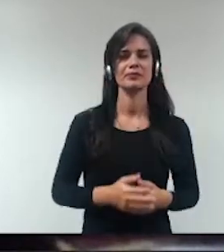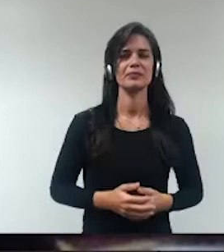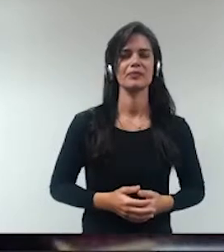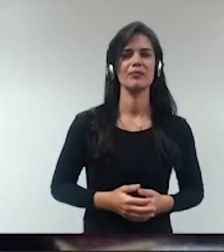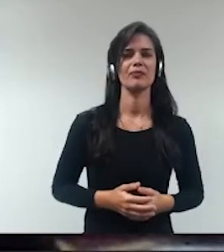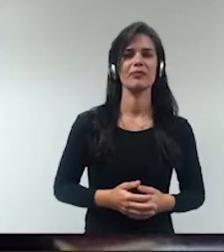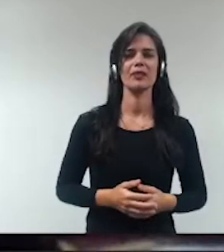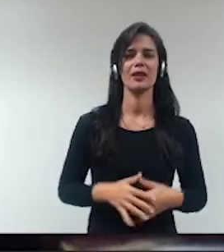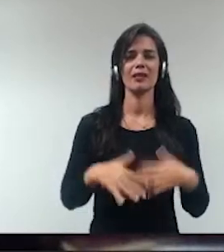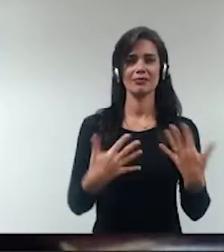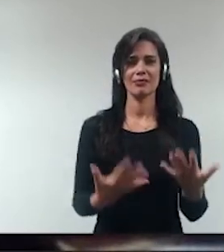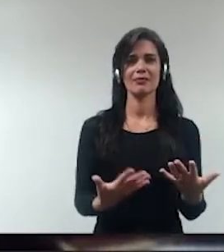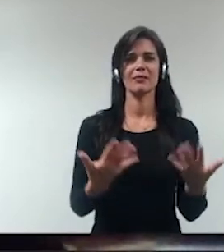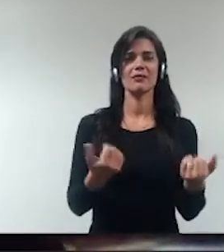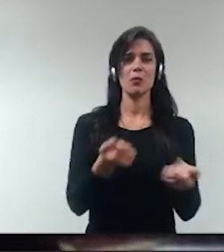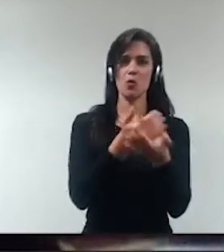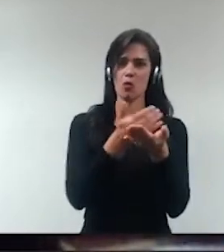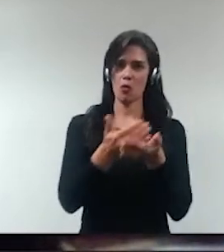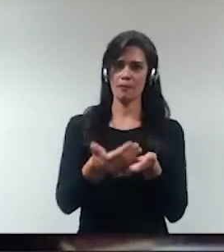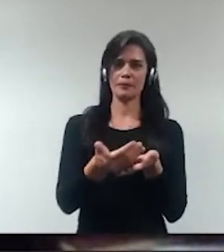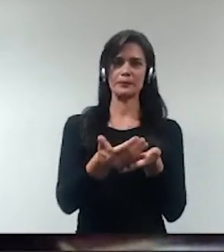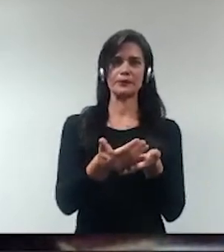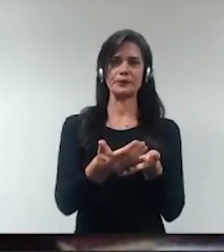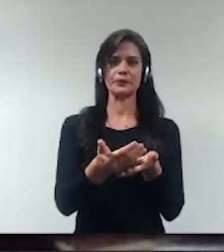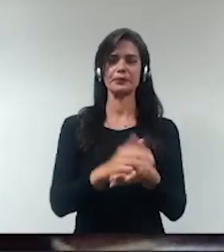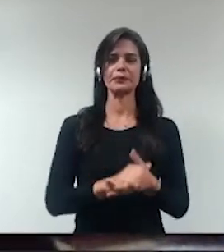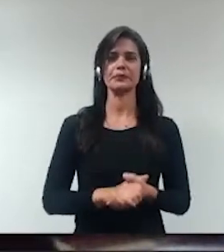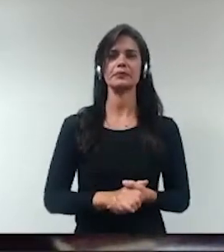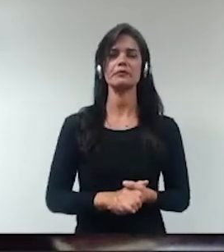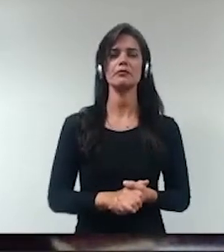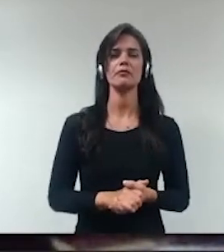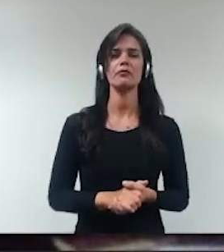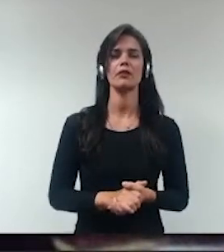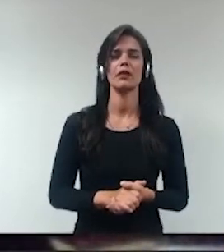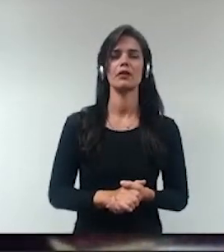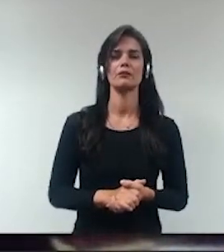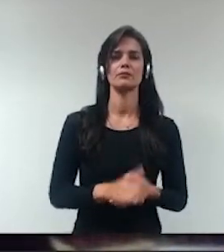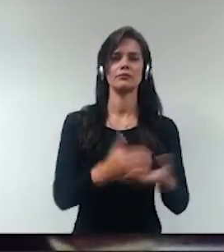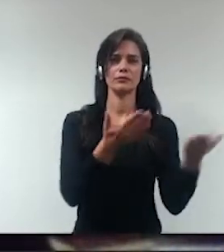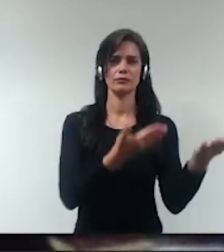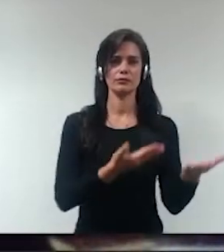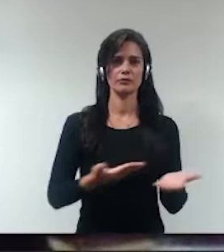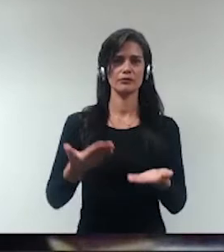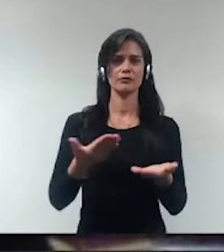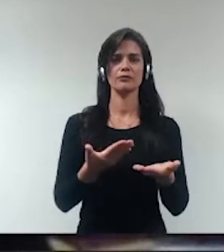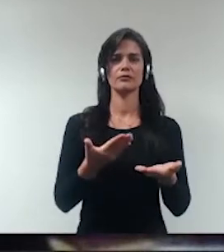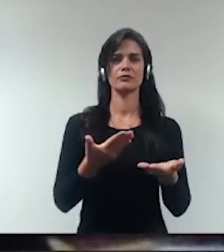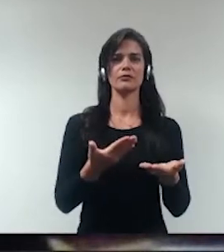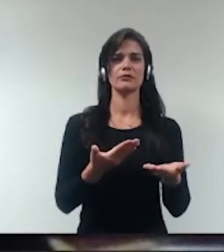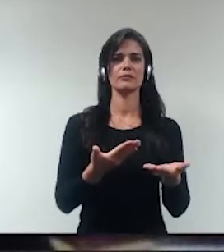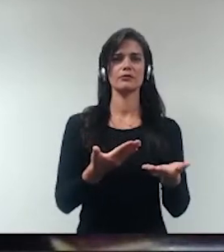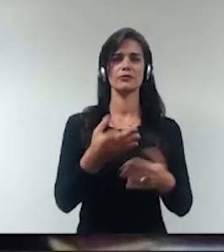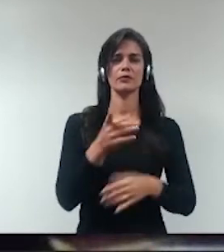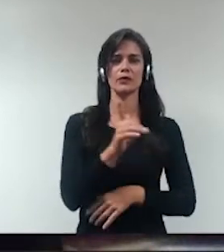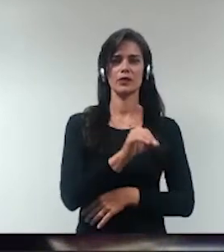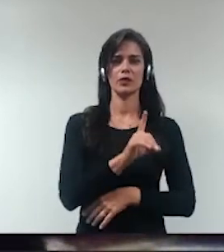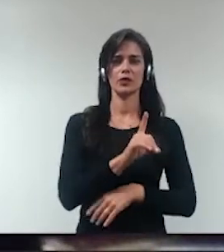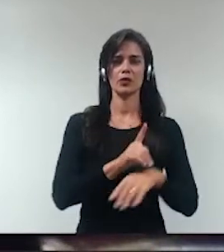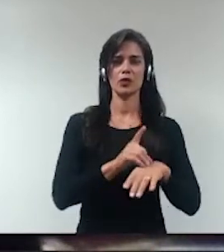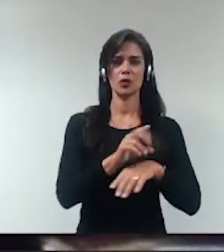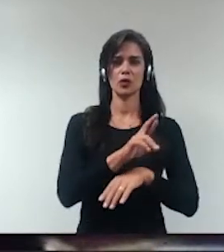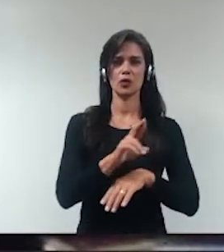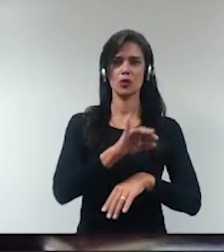Então, vamos começar, eu vou iniciar logo, então, chamando o nosso conferencista, o doutor